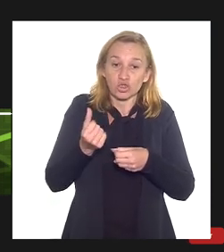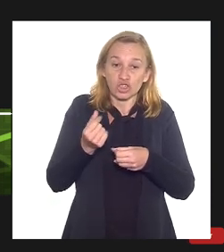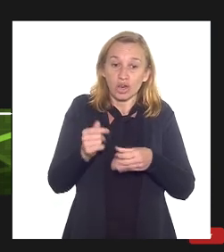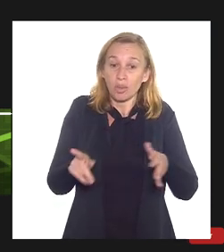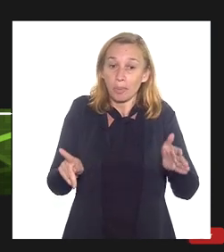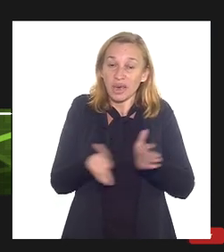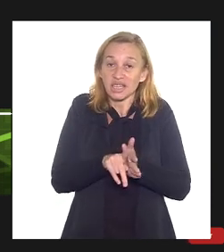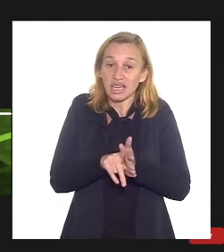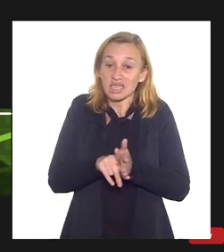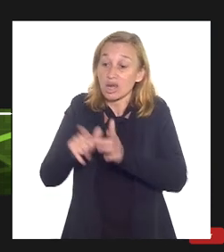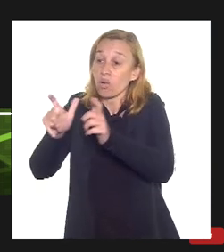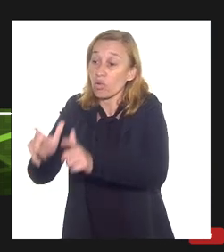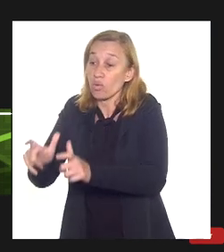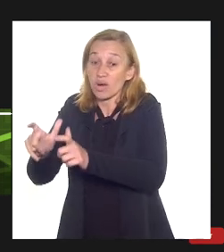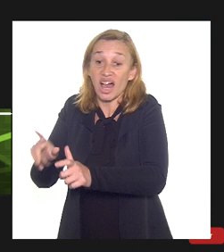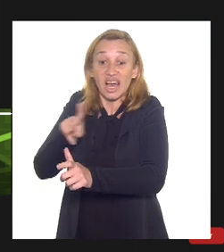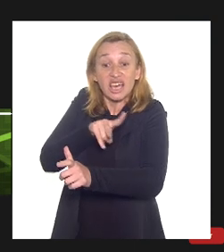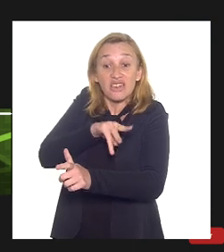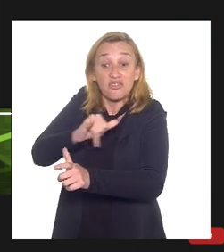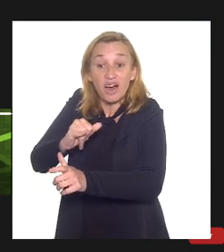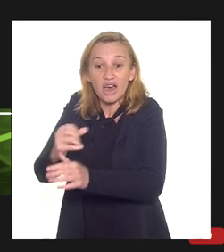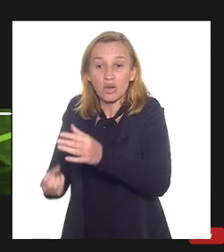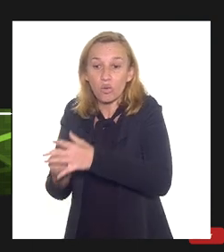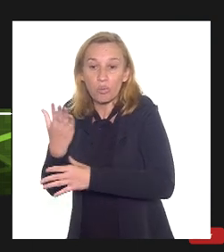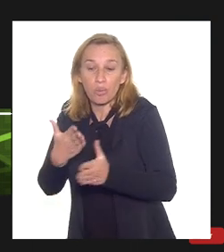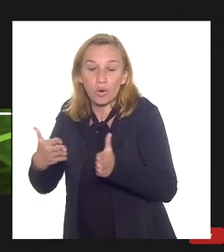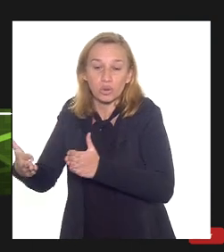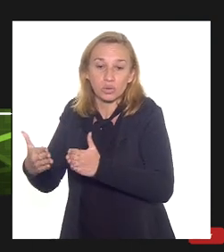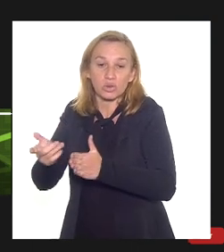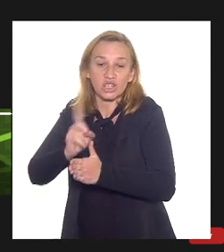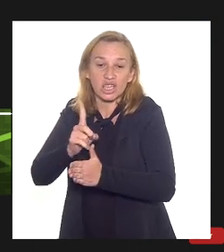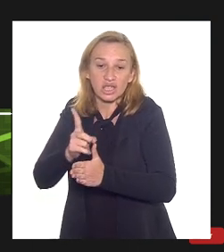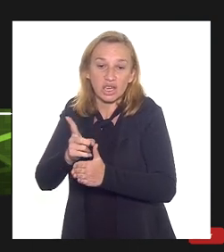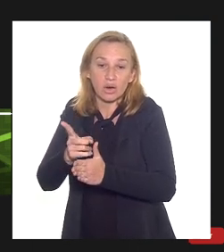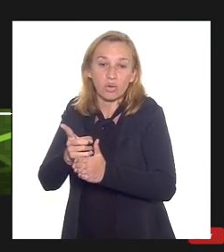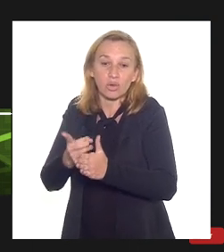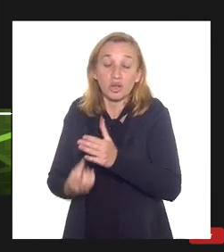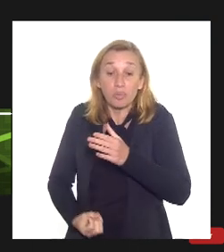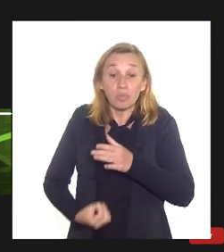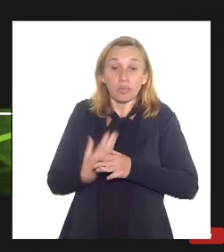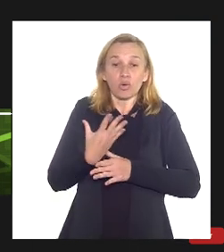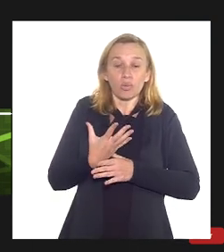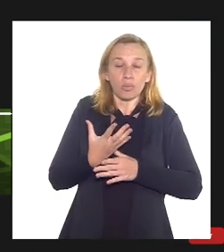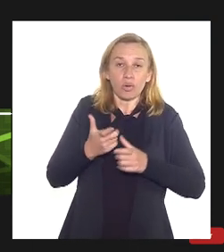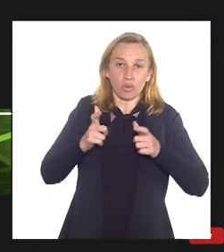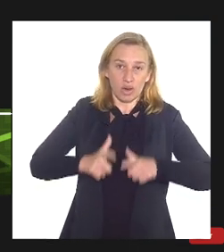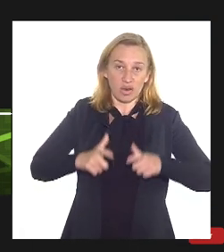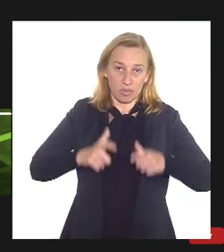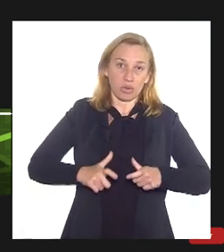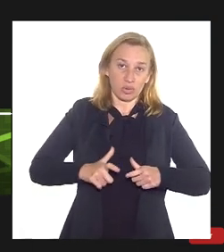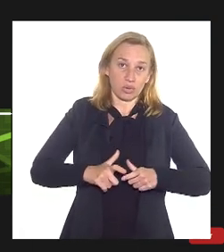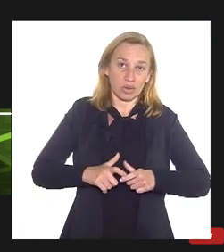então chama a atenção se eu somar a exportação com a